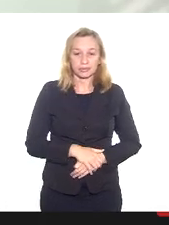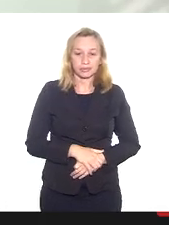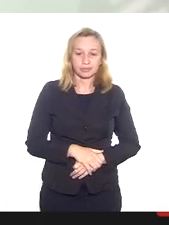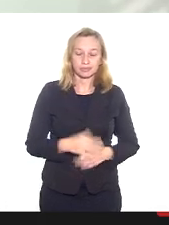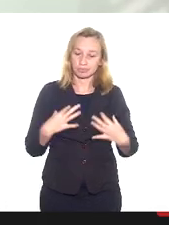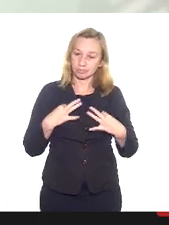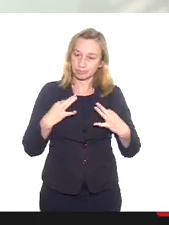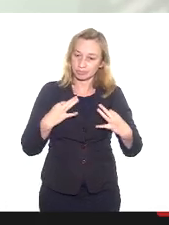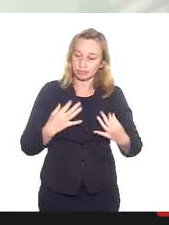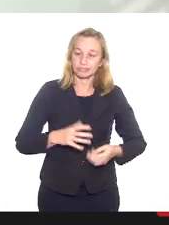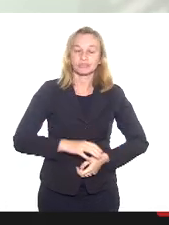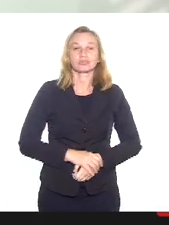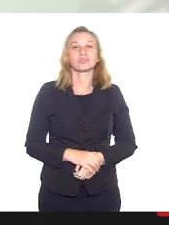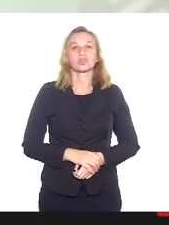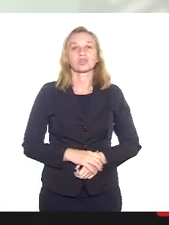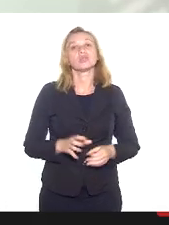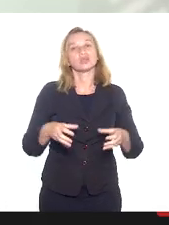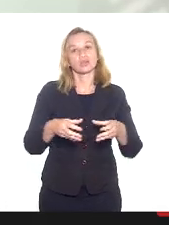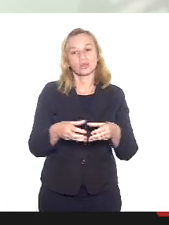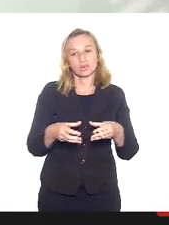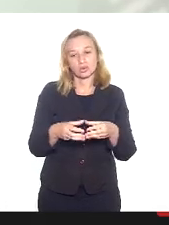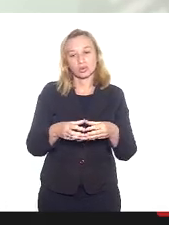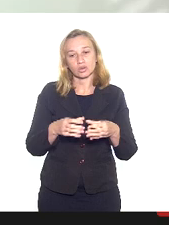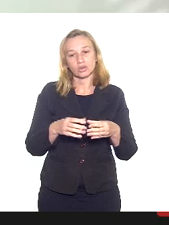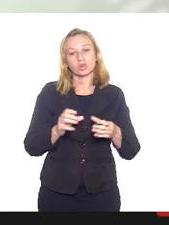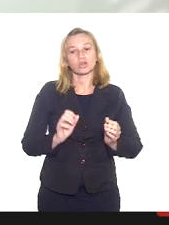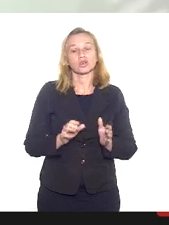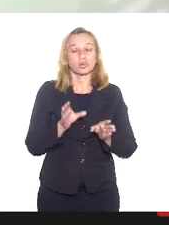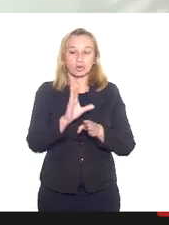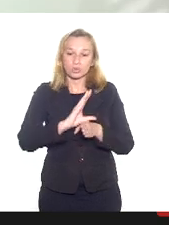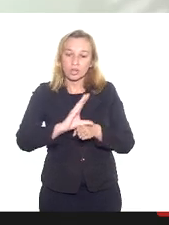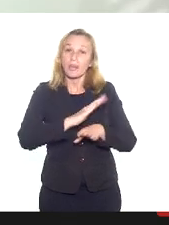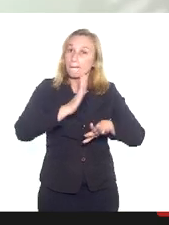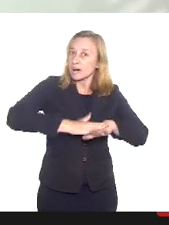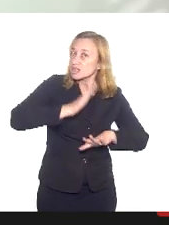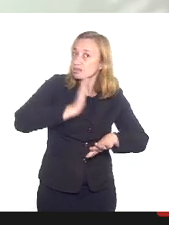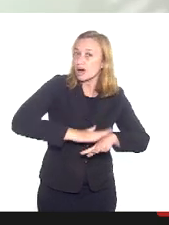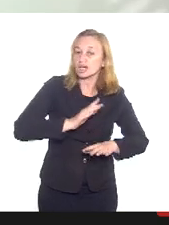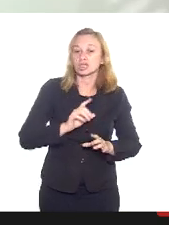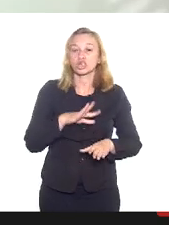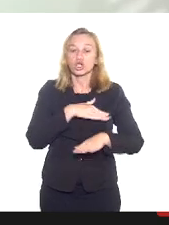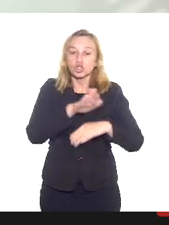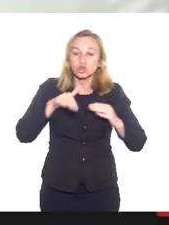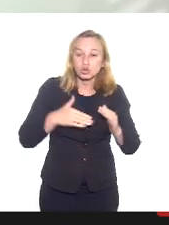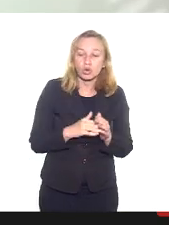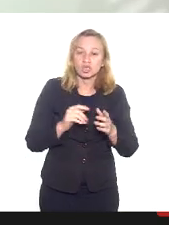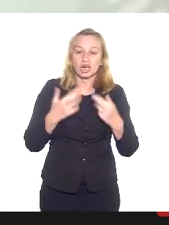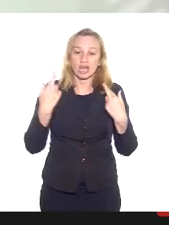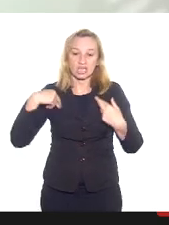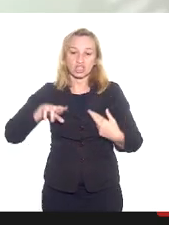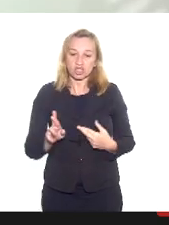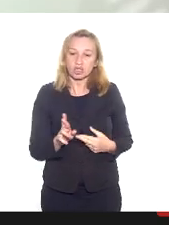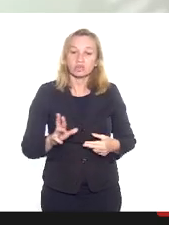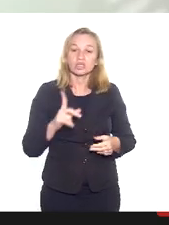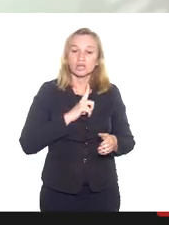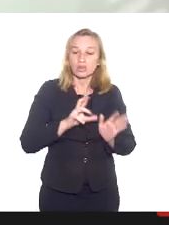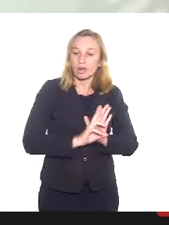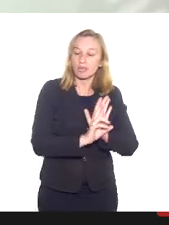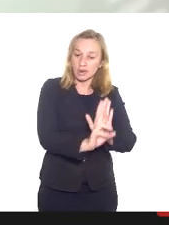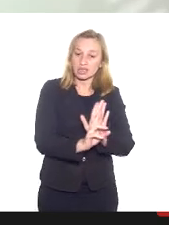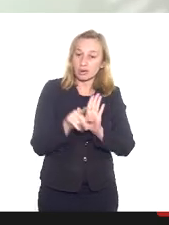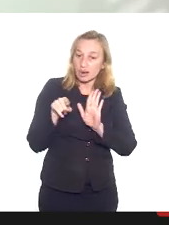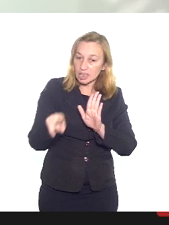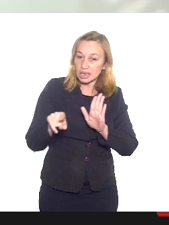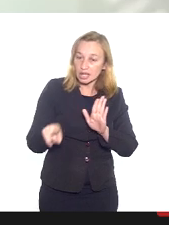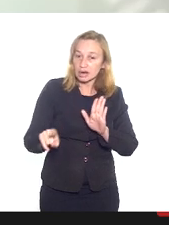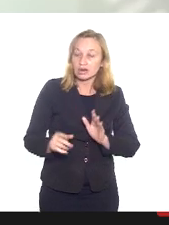disposição para que nessas comissões, nesses conselhos, cada vez mais, todas as religiões tenham ali representações para que